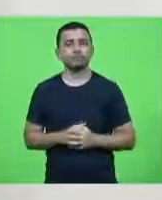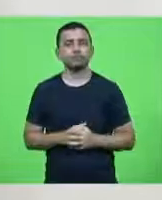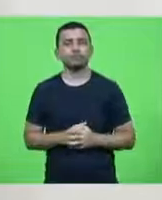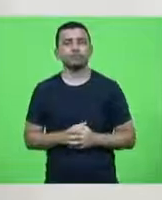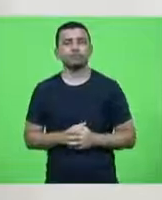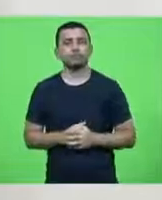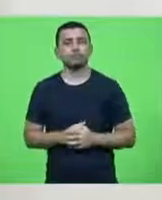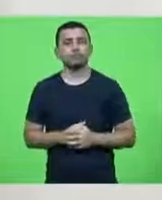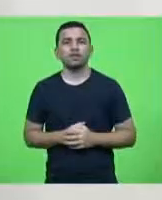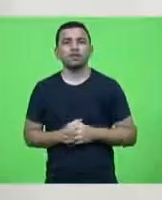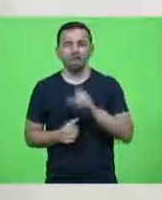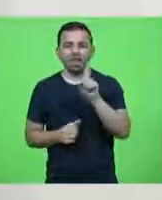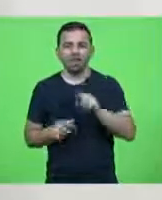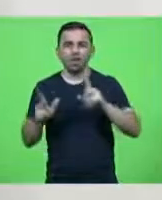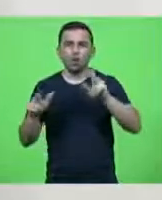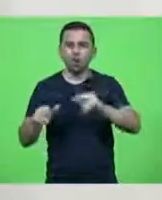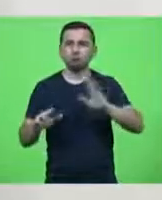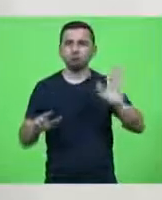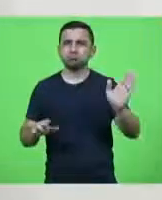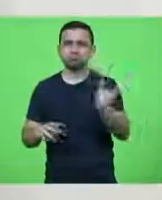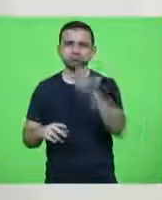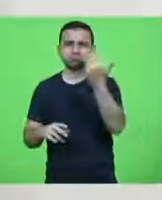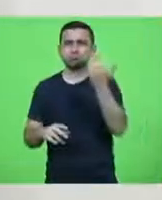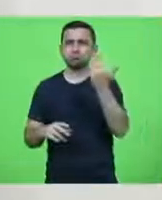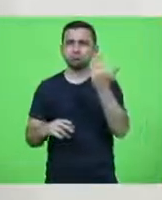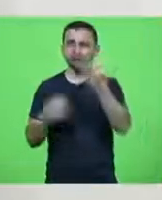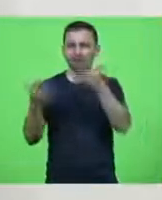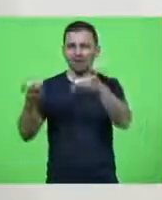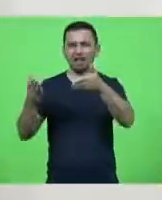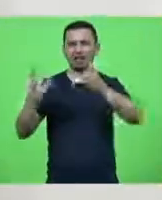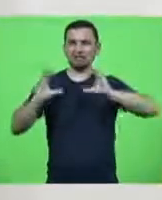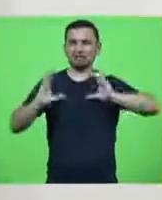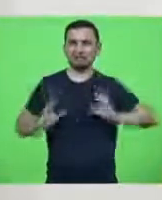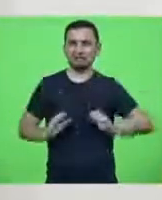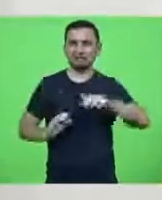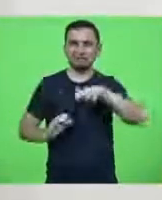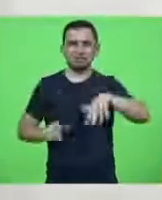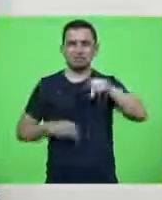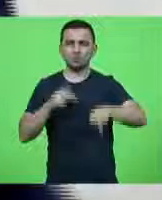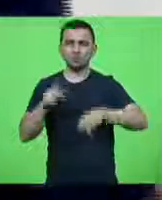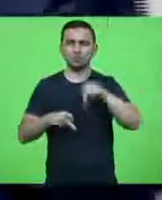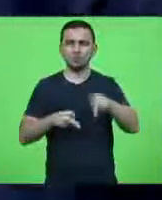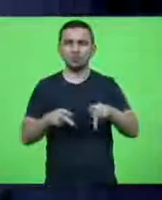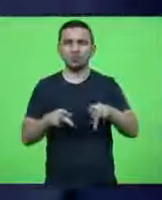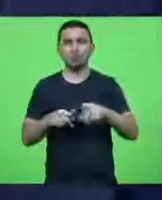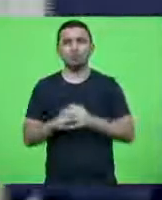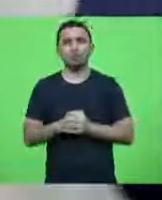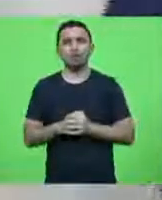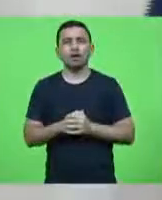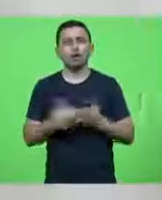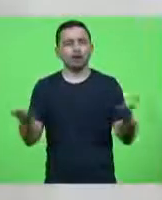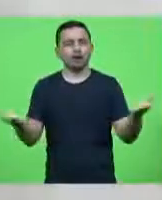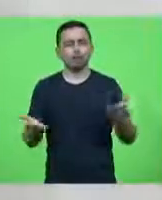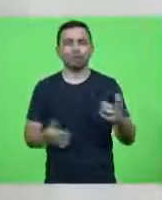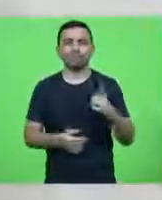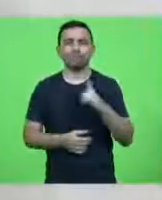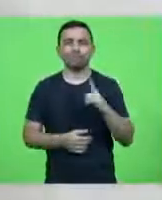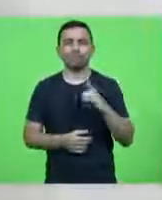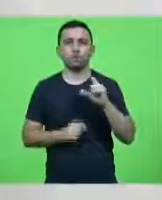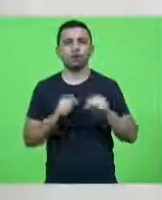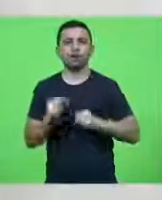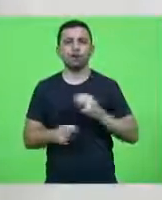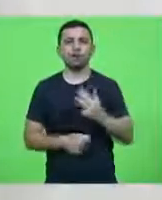É um tapa na cara do catarinense, um tapa na cara do brasileiro, e agora temos aí o